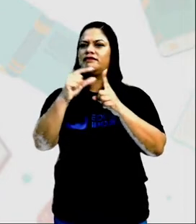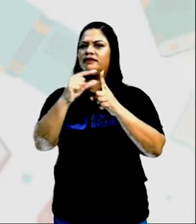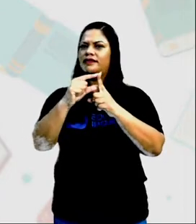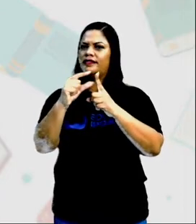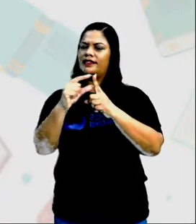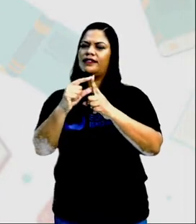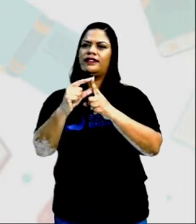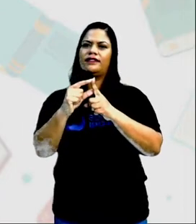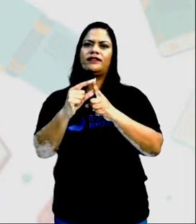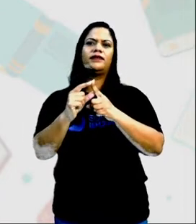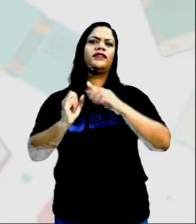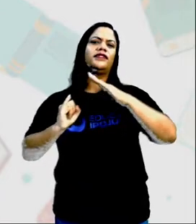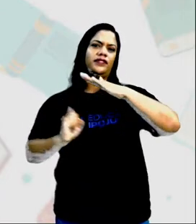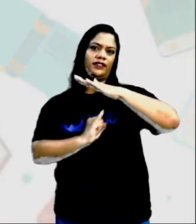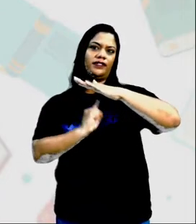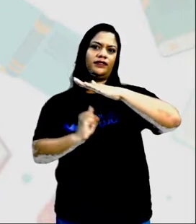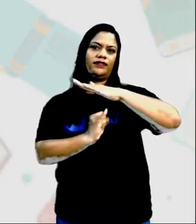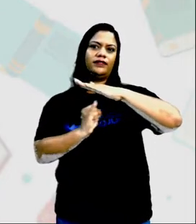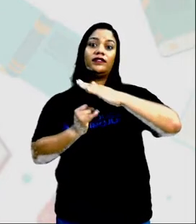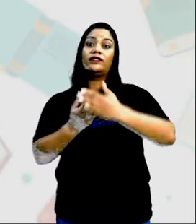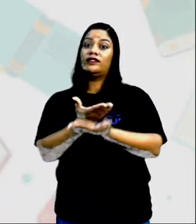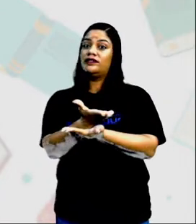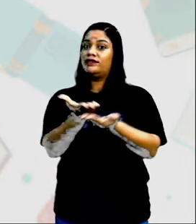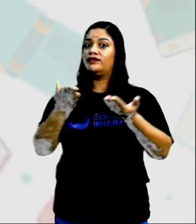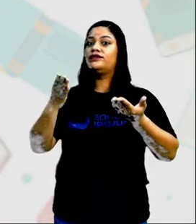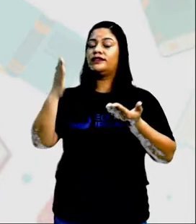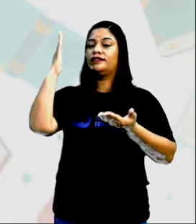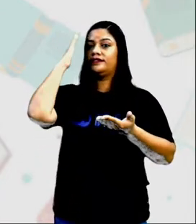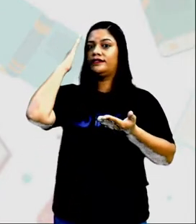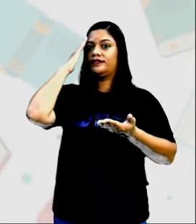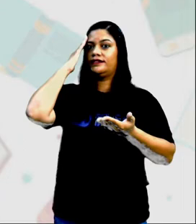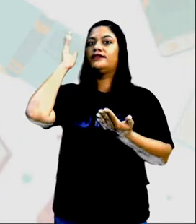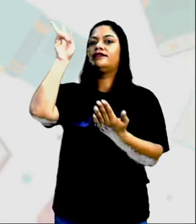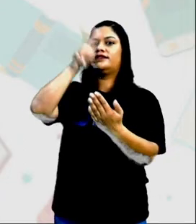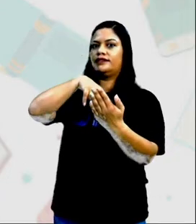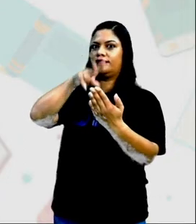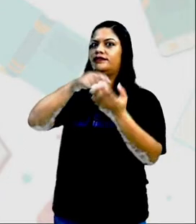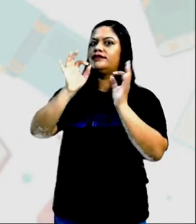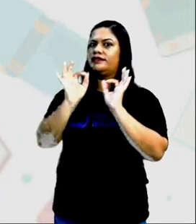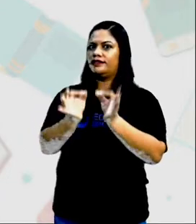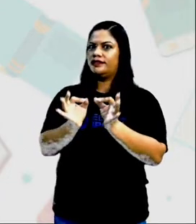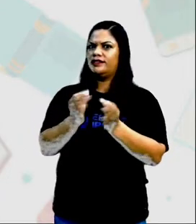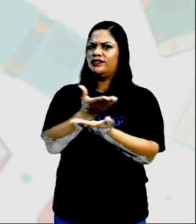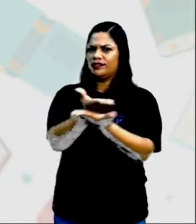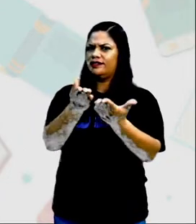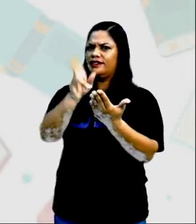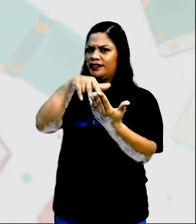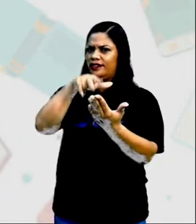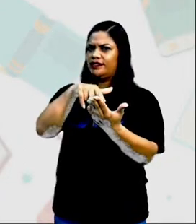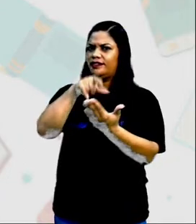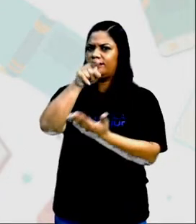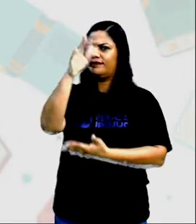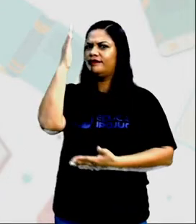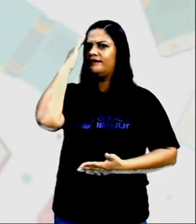informal Você compreendeu A leitura Direitinho Quando você Estava lendo